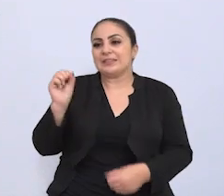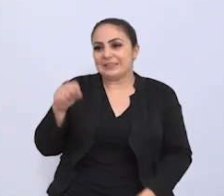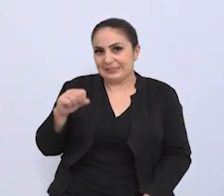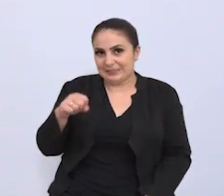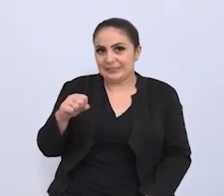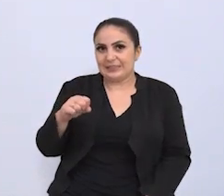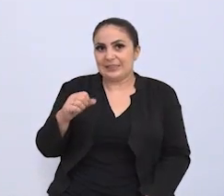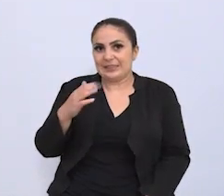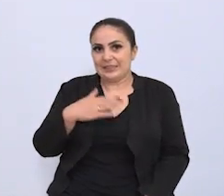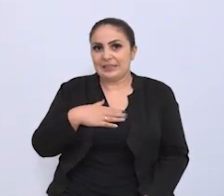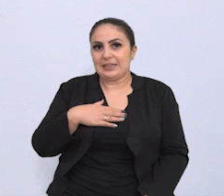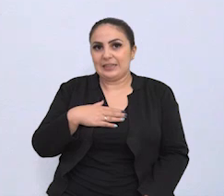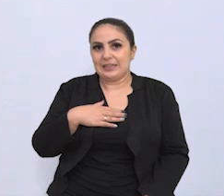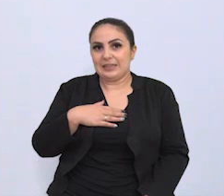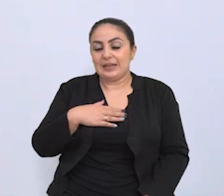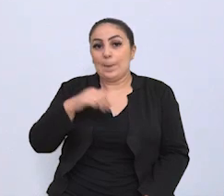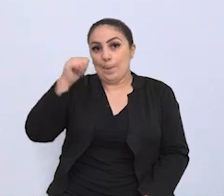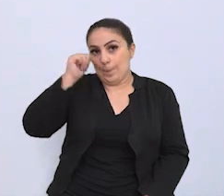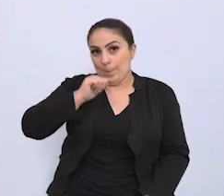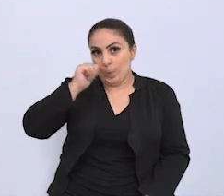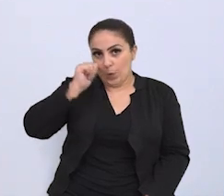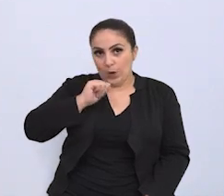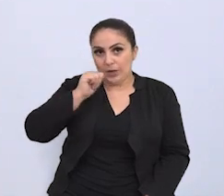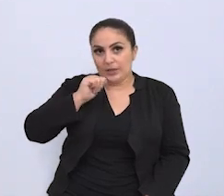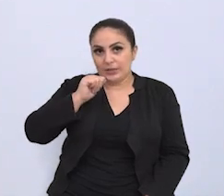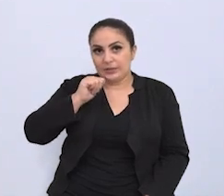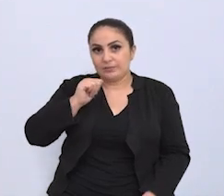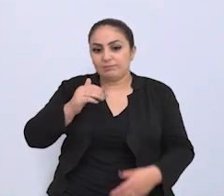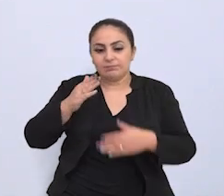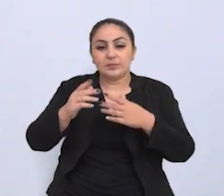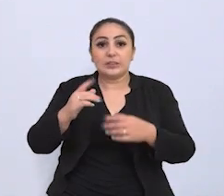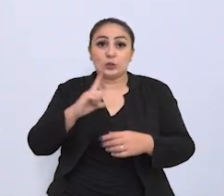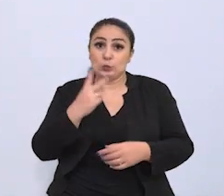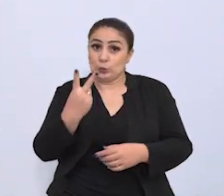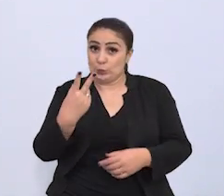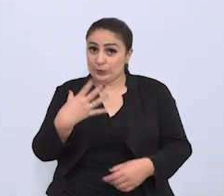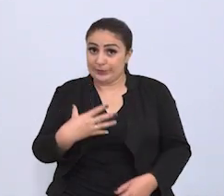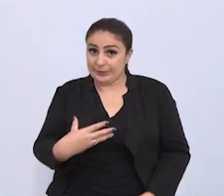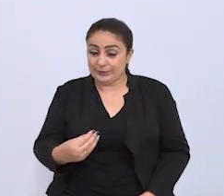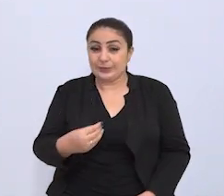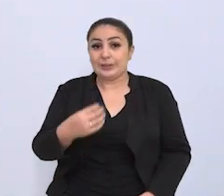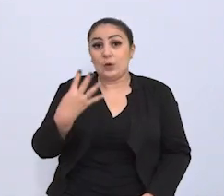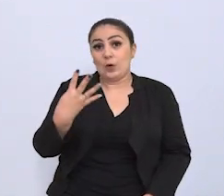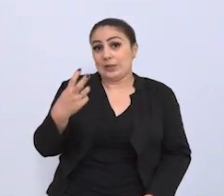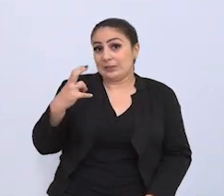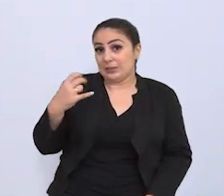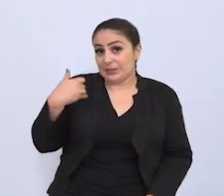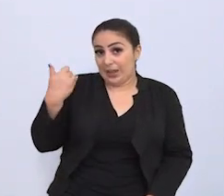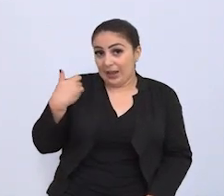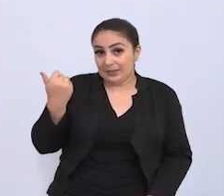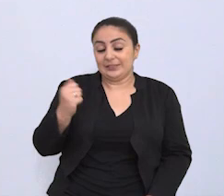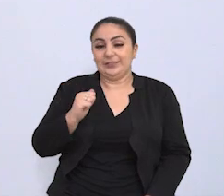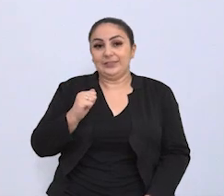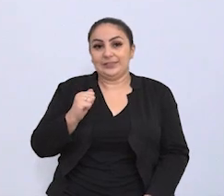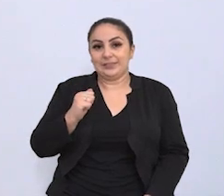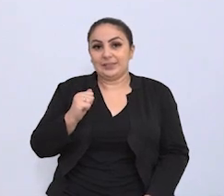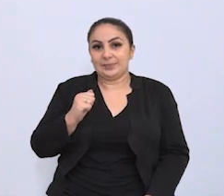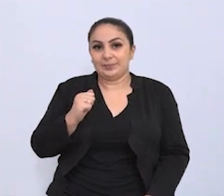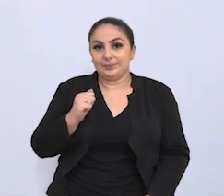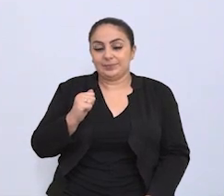Sim, sou uma mulher casada, tenho dois filhos, 45 anos.